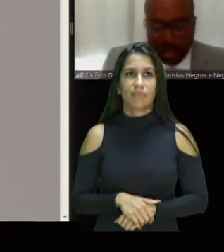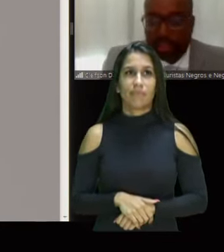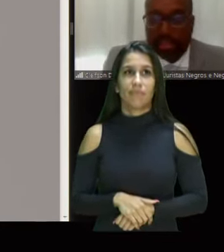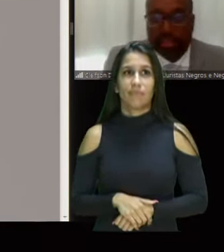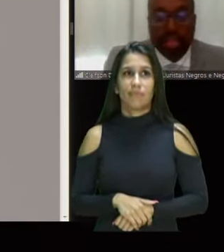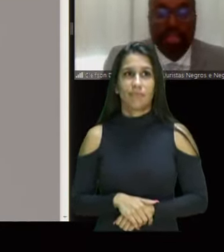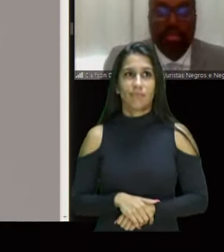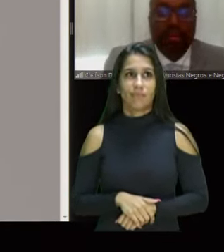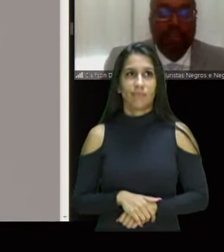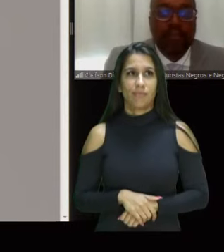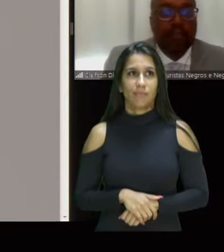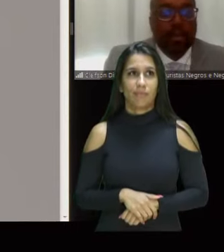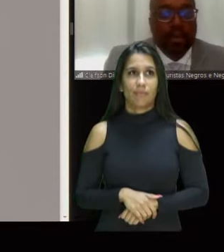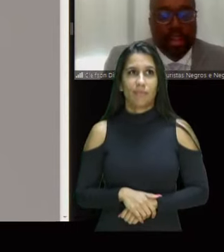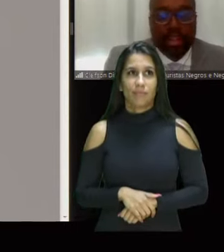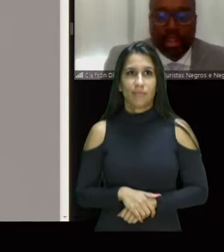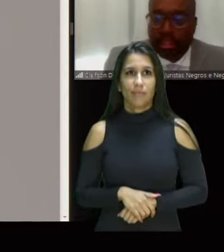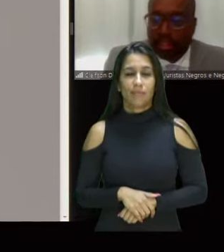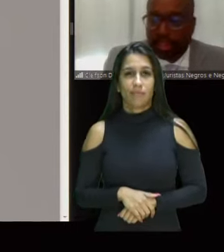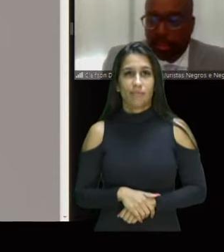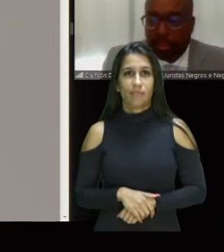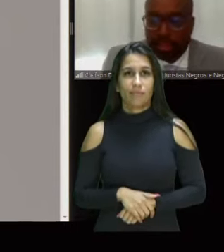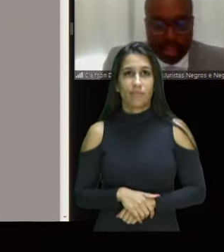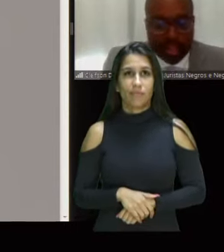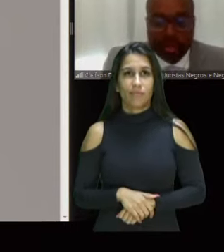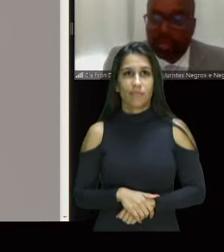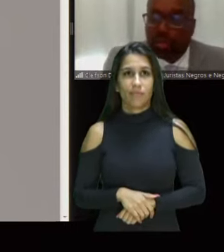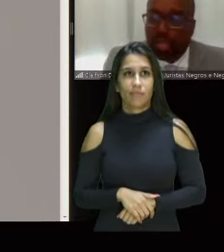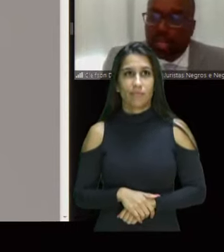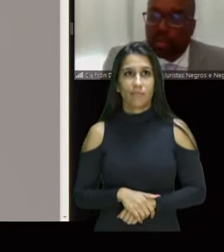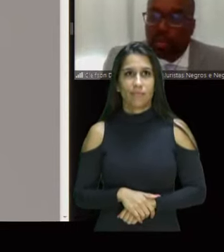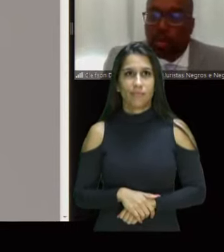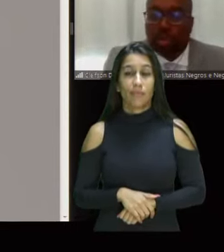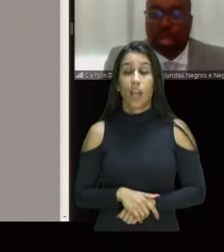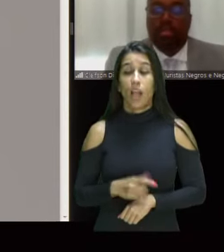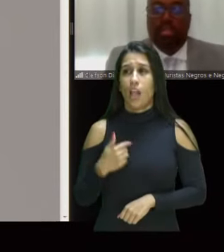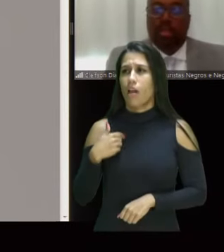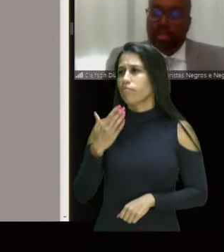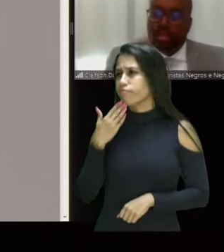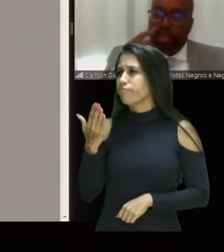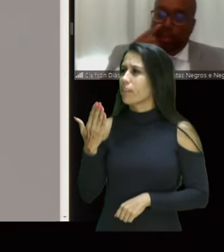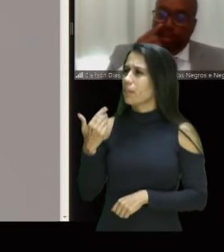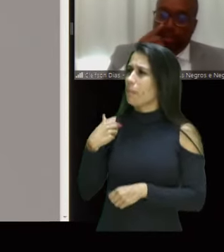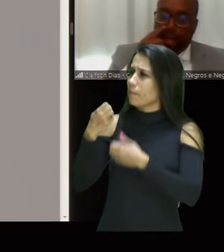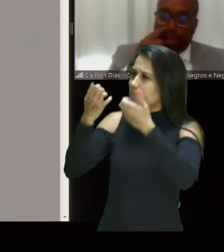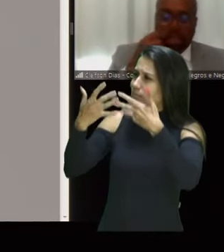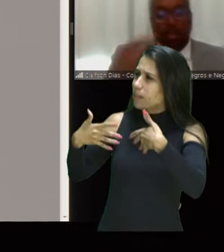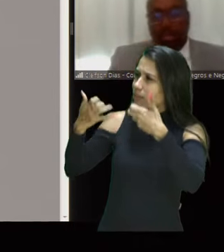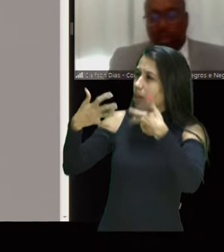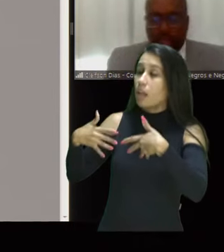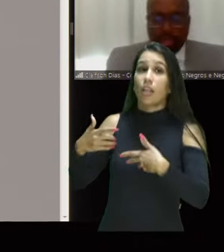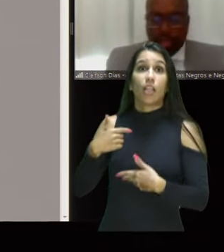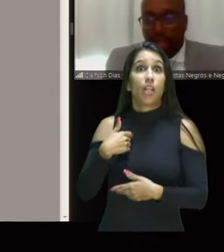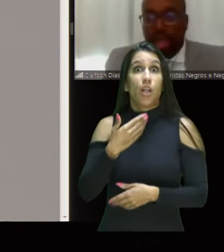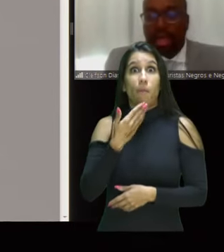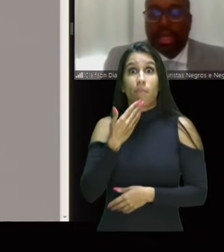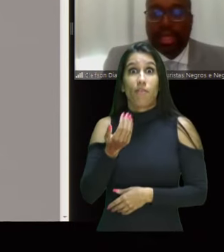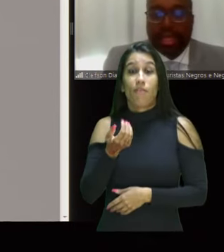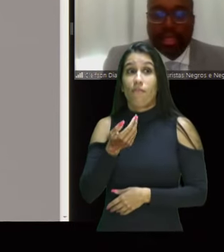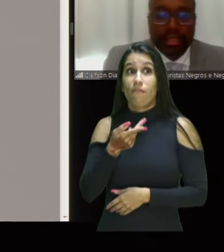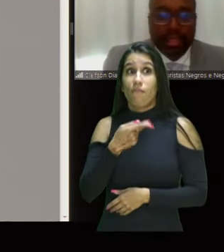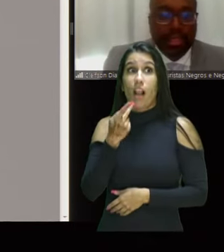velha aqui, Valdeci Nascimento, ela tem a licença para fazer isso, mas eu tomei o cuidado de não mencionar nem nominalmente,